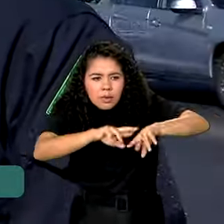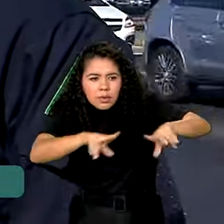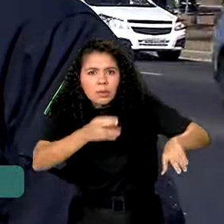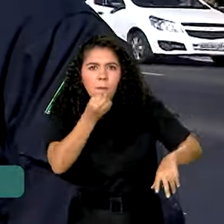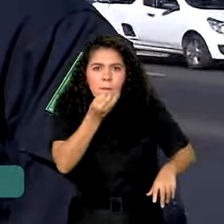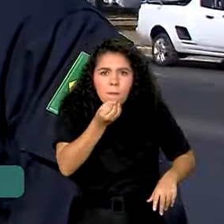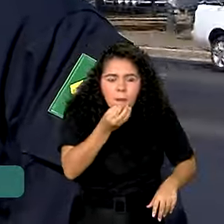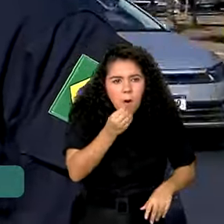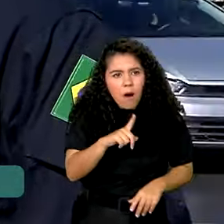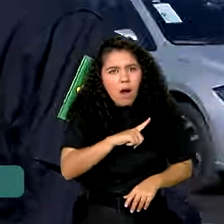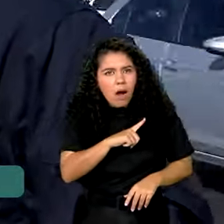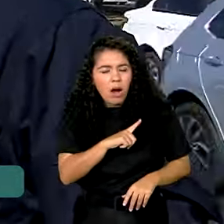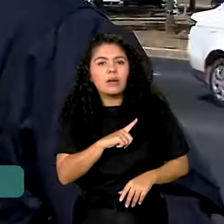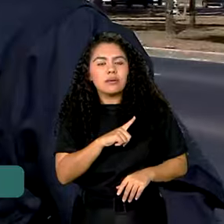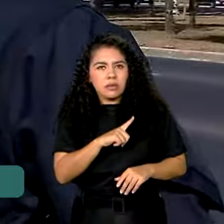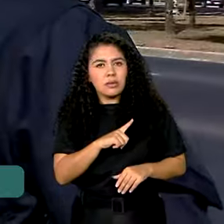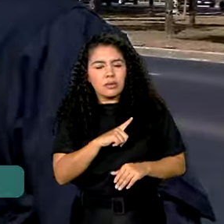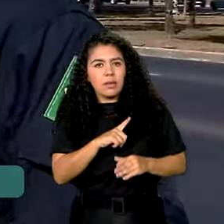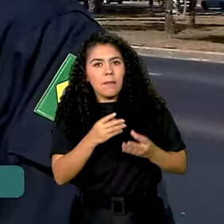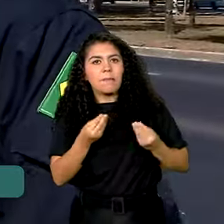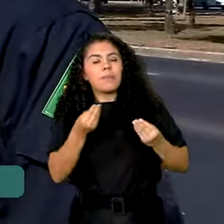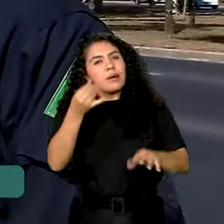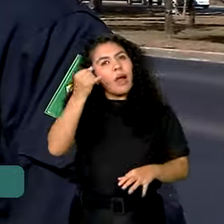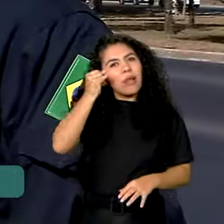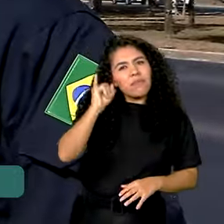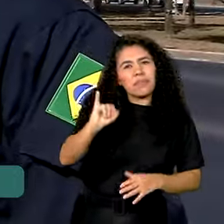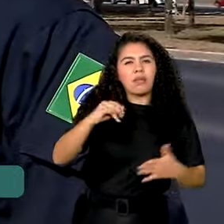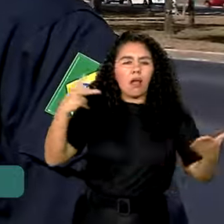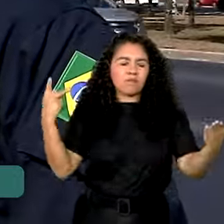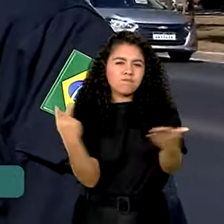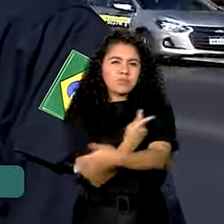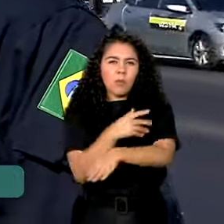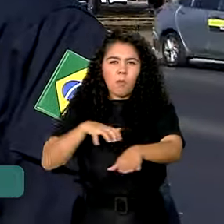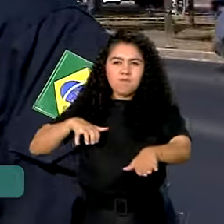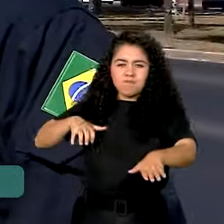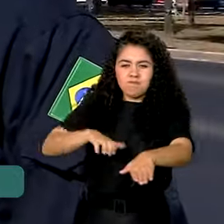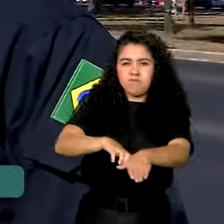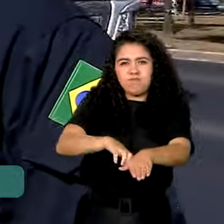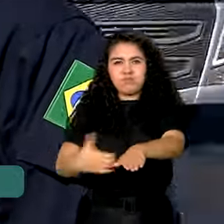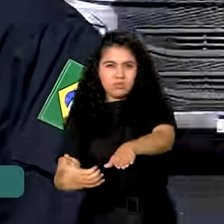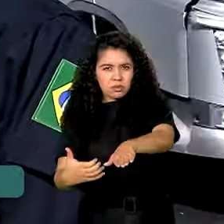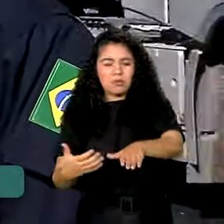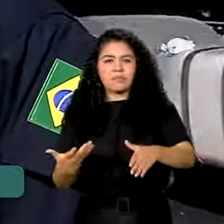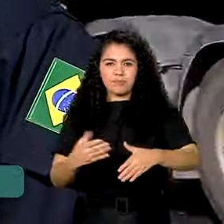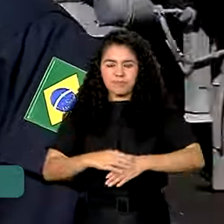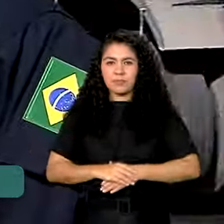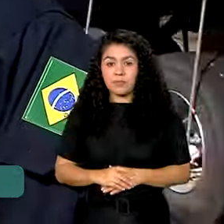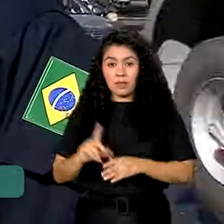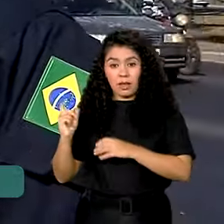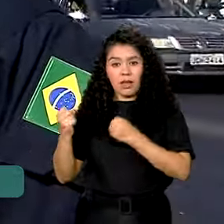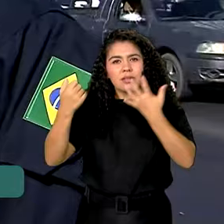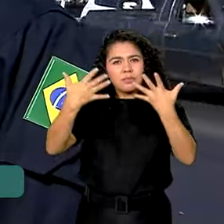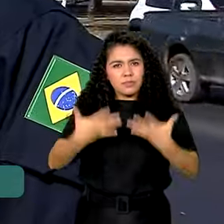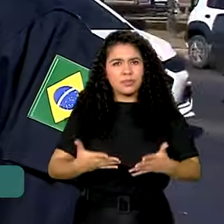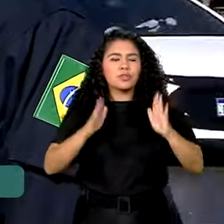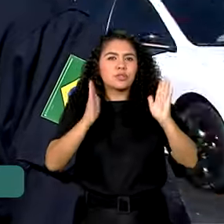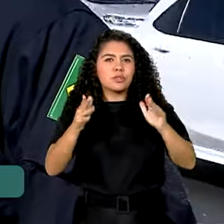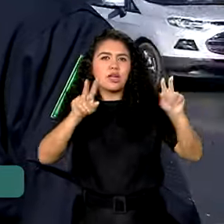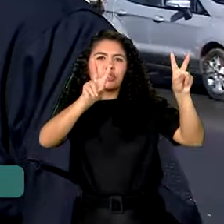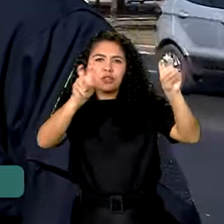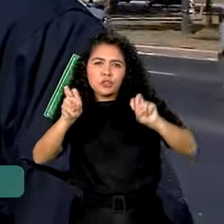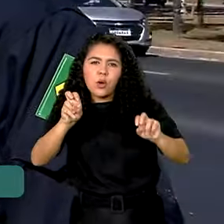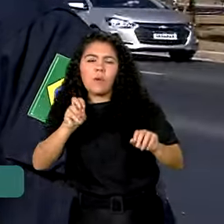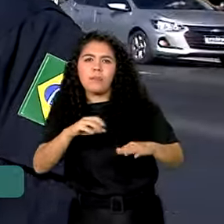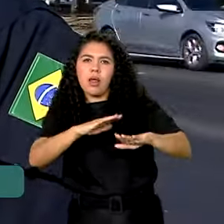funcionamento, de modo que a gente possa prevenir acidentes e prevenir os sinistros. Você já falou aí do estado, né? Do carro,